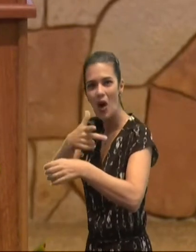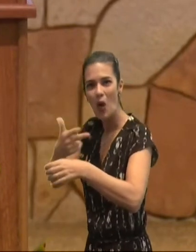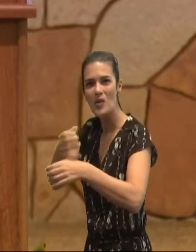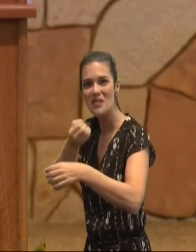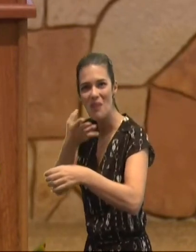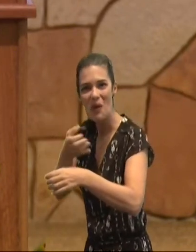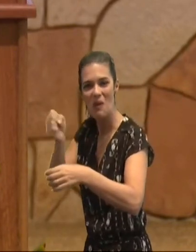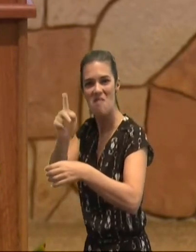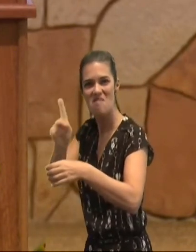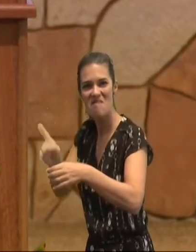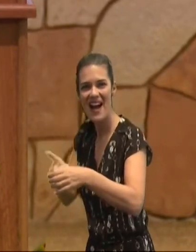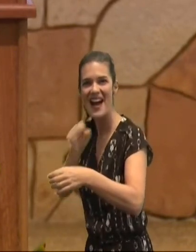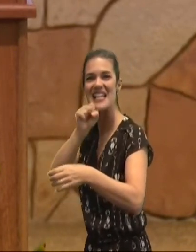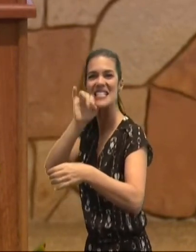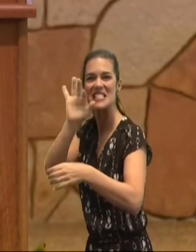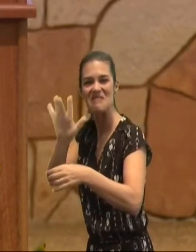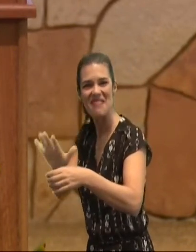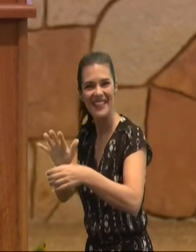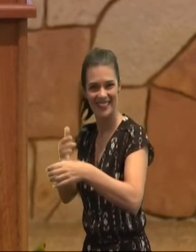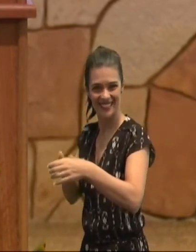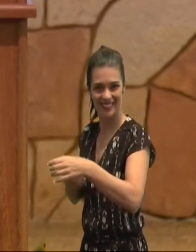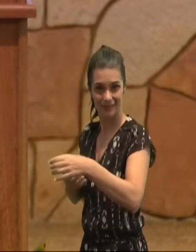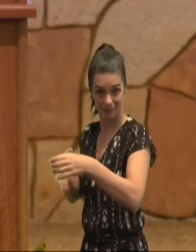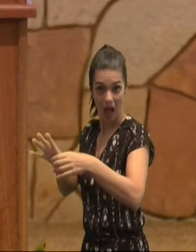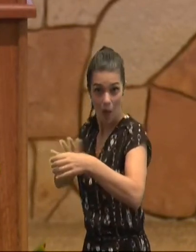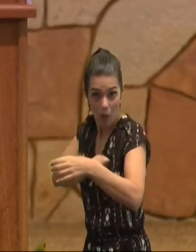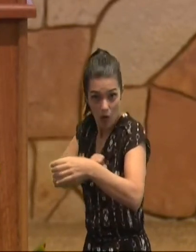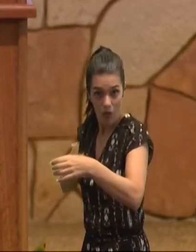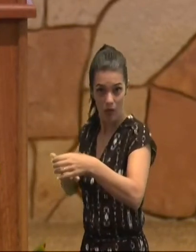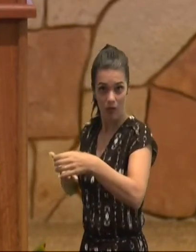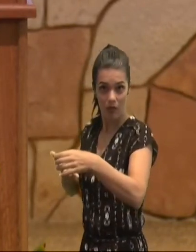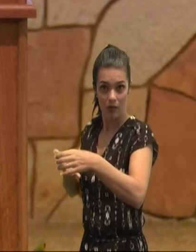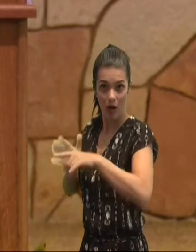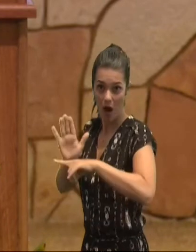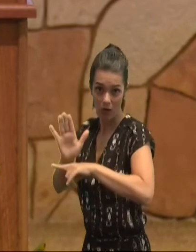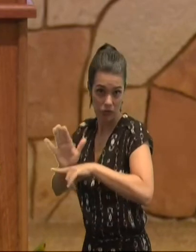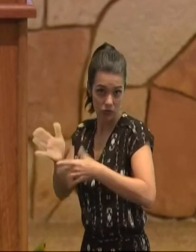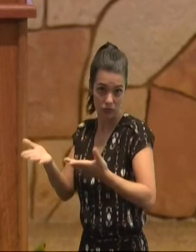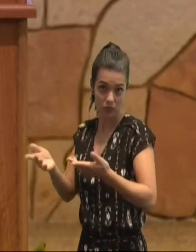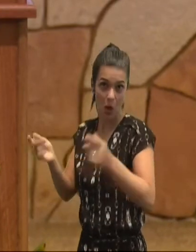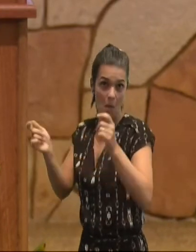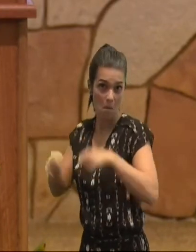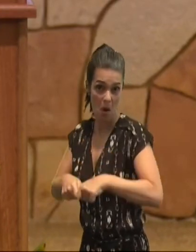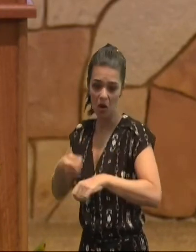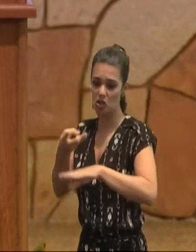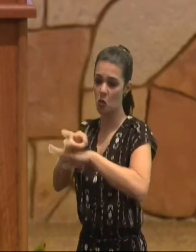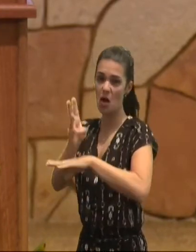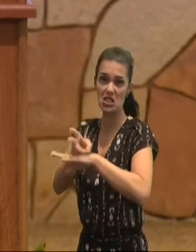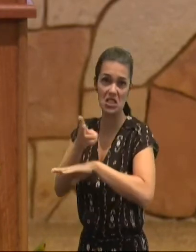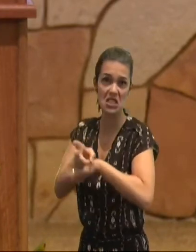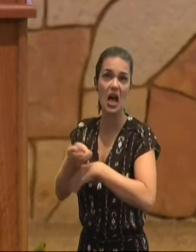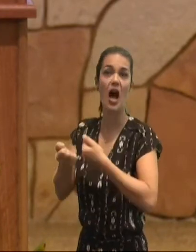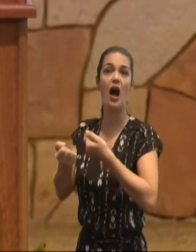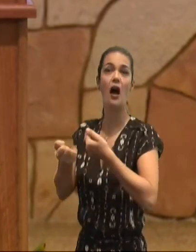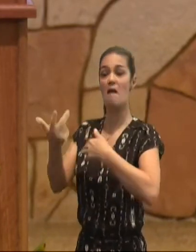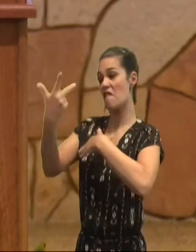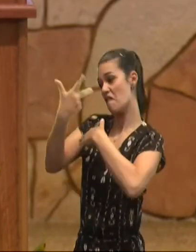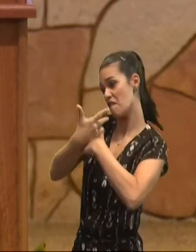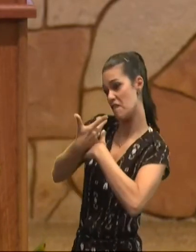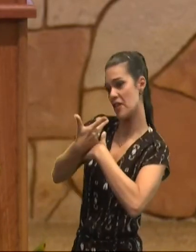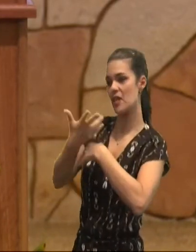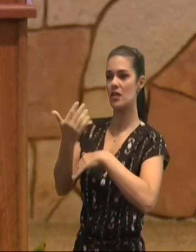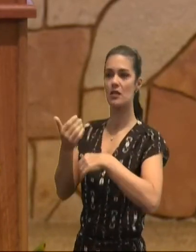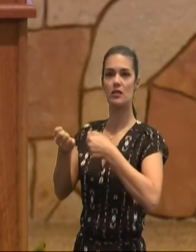para semear, paz, seja pelo WhatsApp, seja por vídeos, que você compartilha, por palavras,